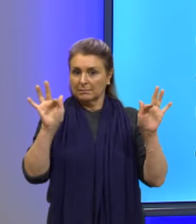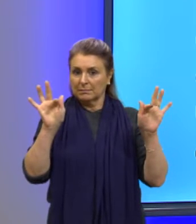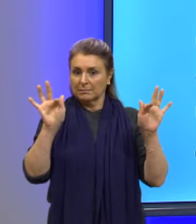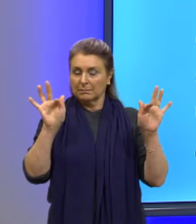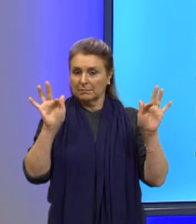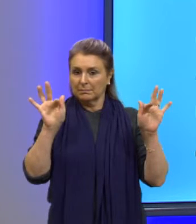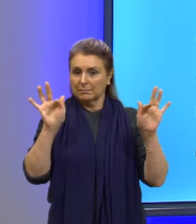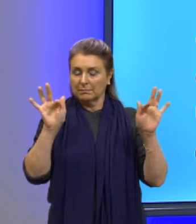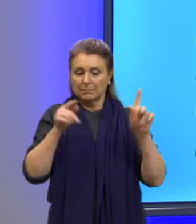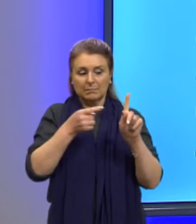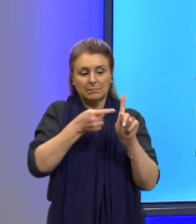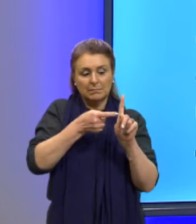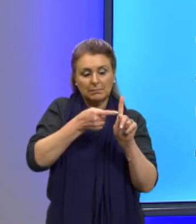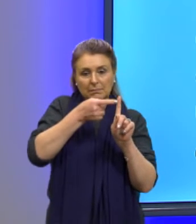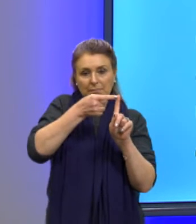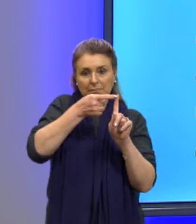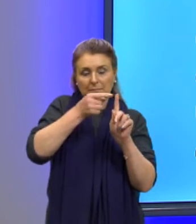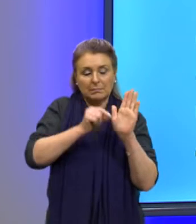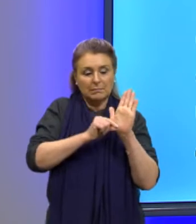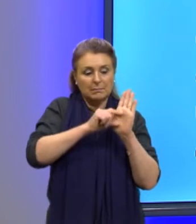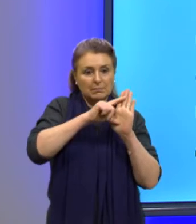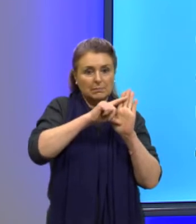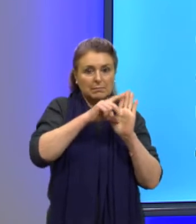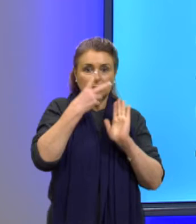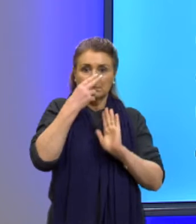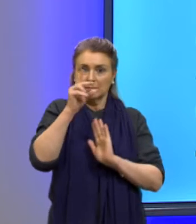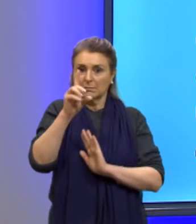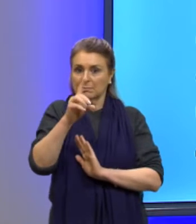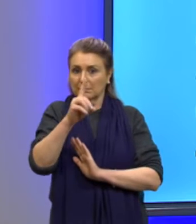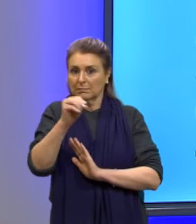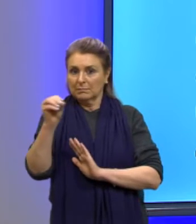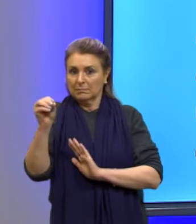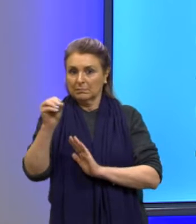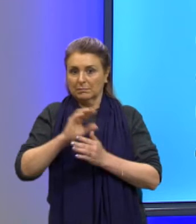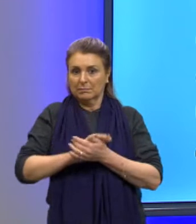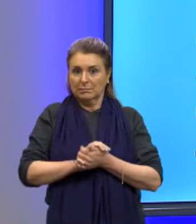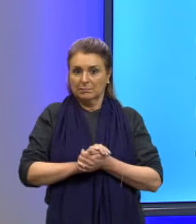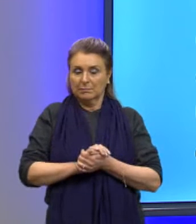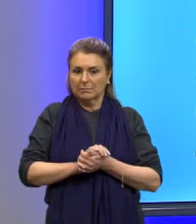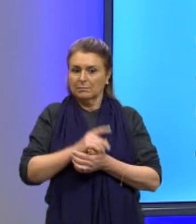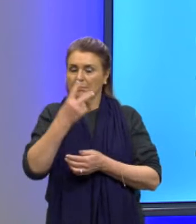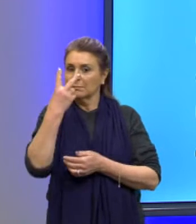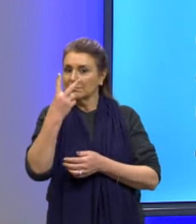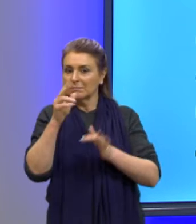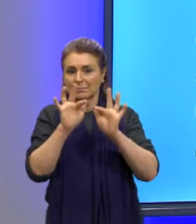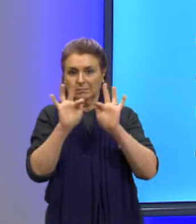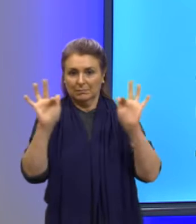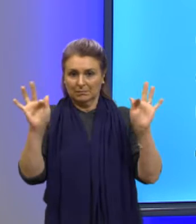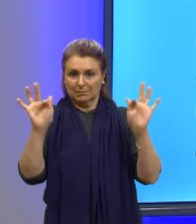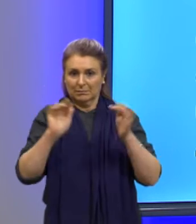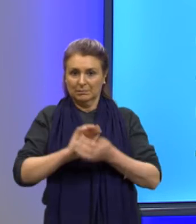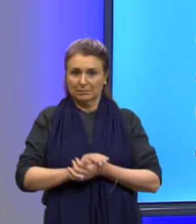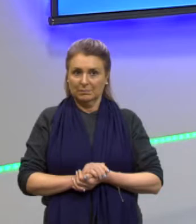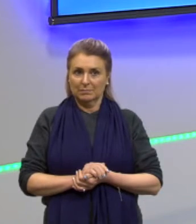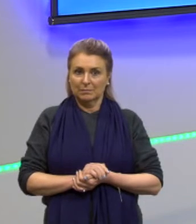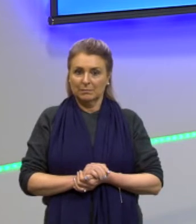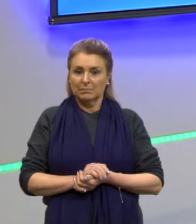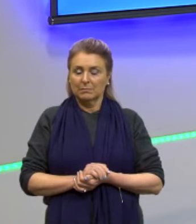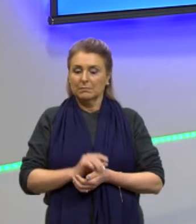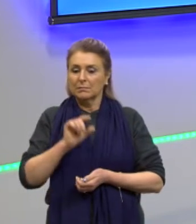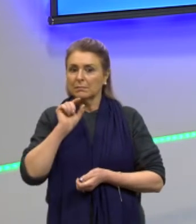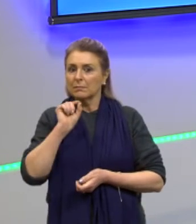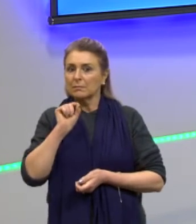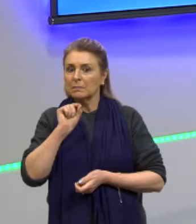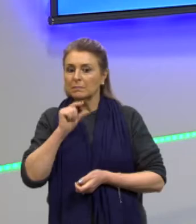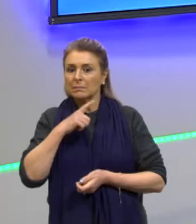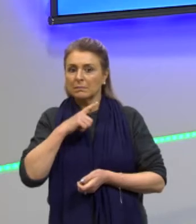é quando essa temperatura é maior ou igual a 100. Então, são duas funções. o que mais que